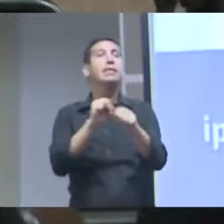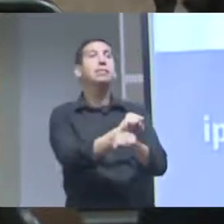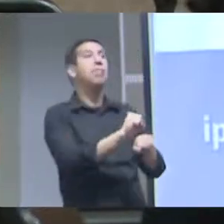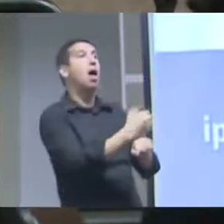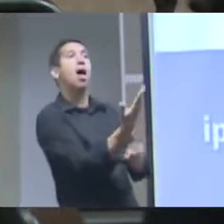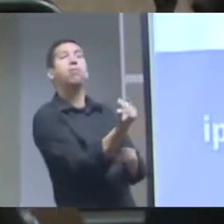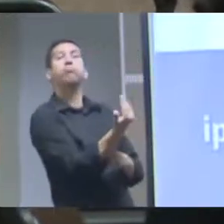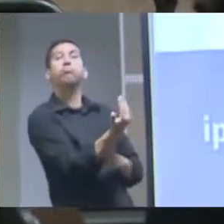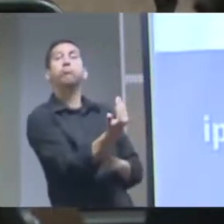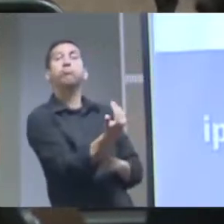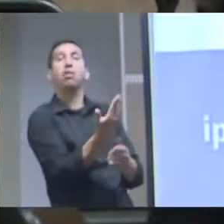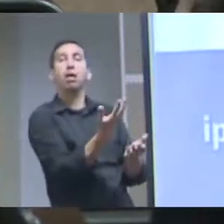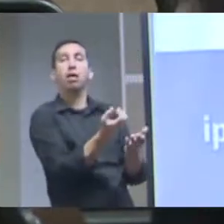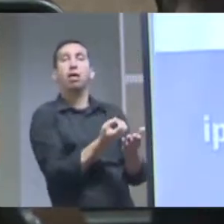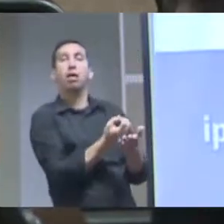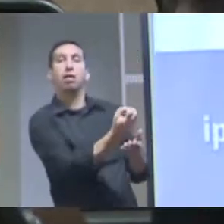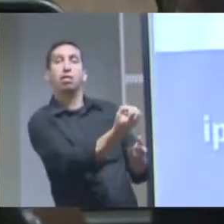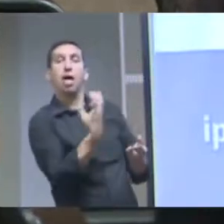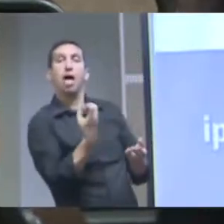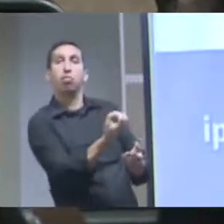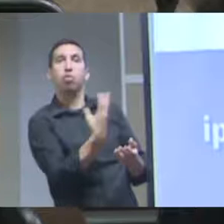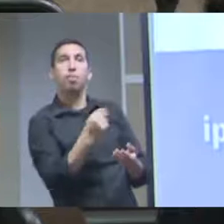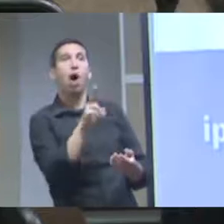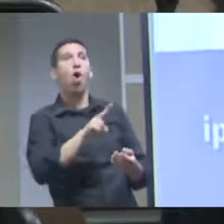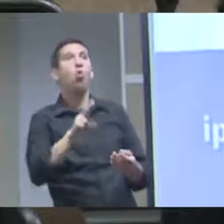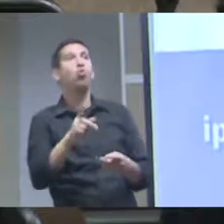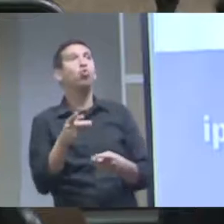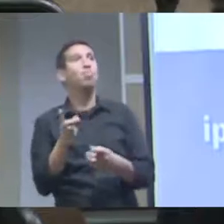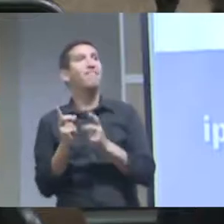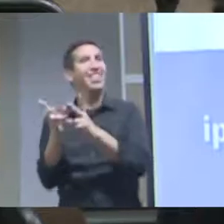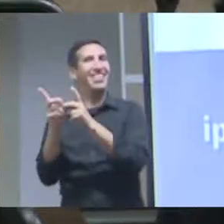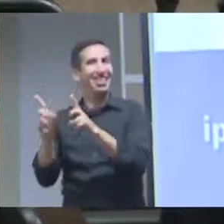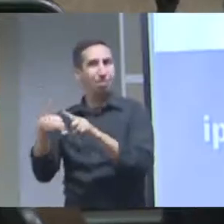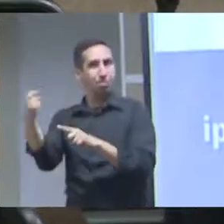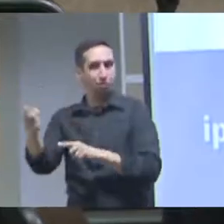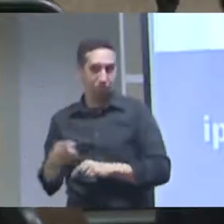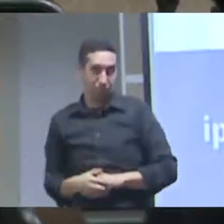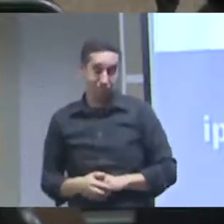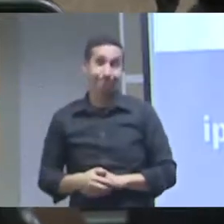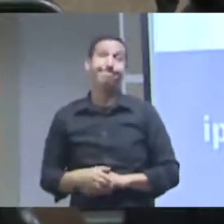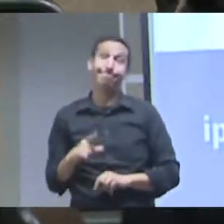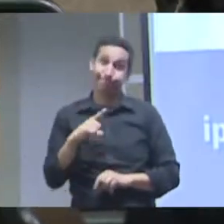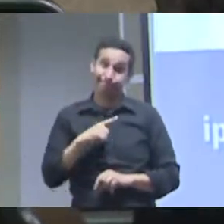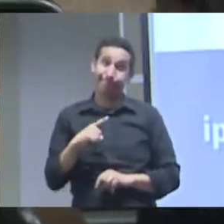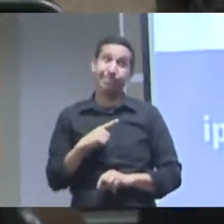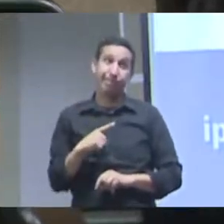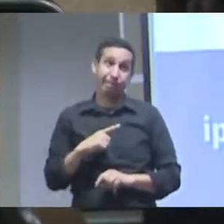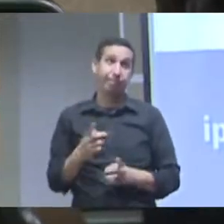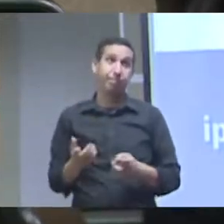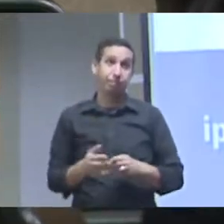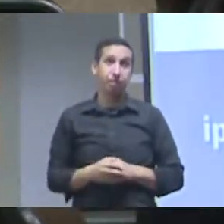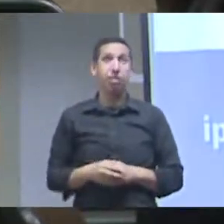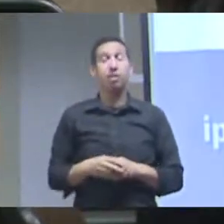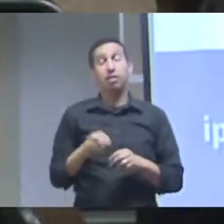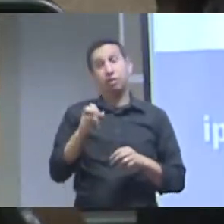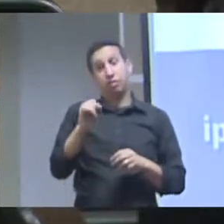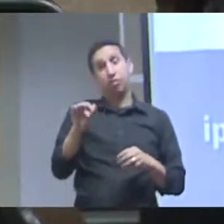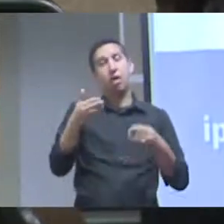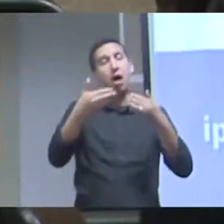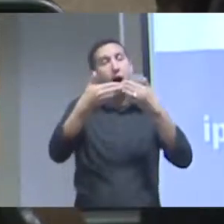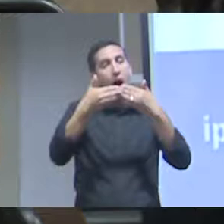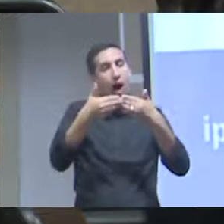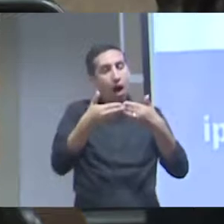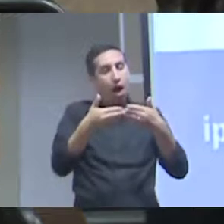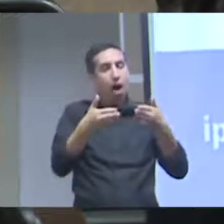isso e aí é para depois fazer o uso comercial fazer o uso comercial dos dados quando você pode estar querendo abrir